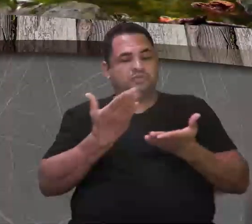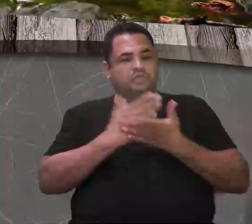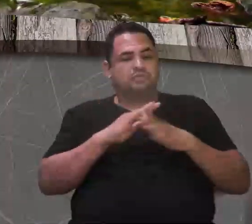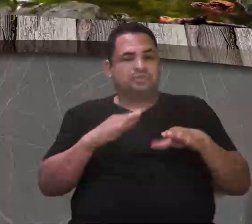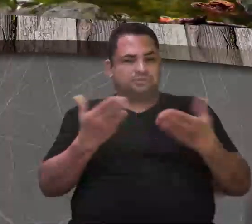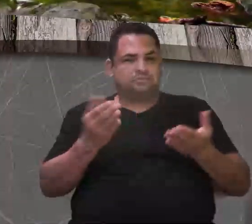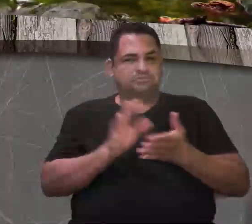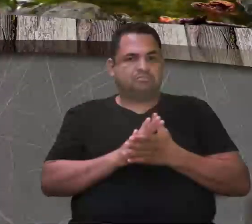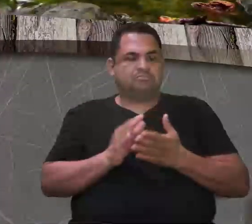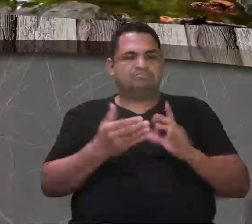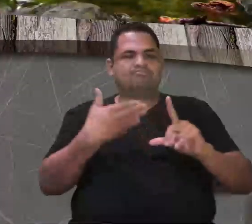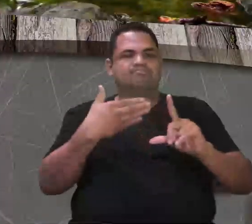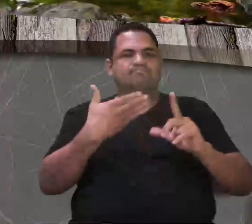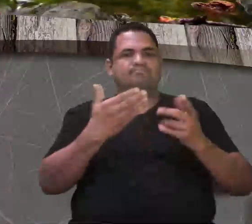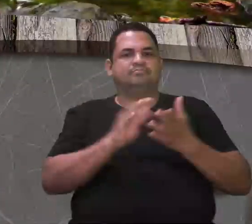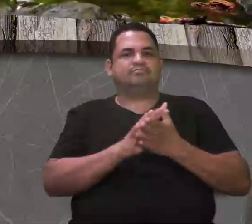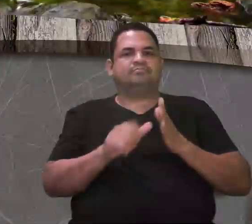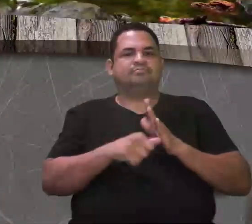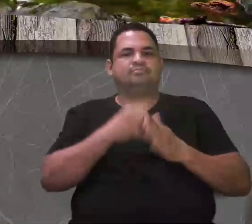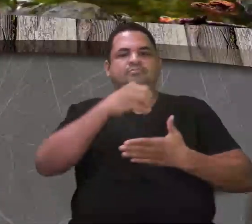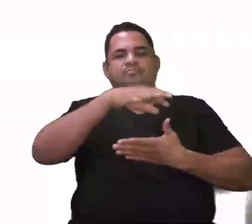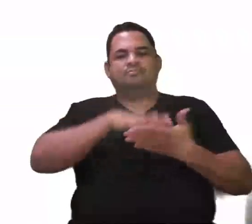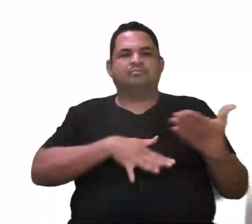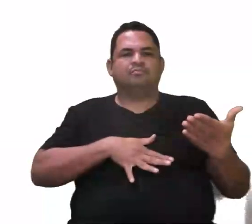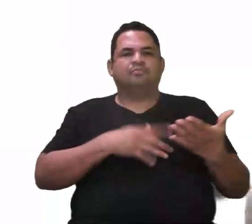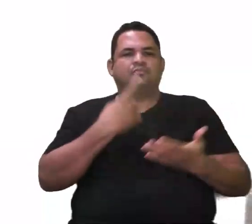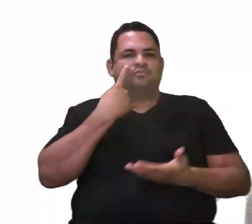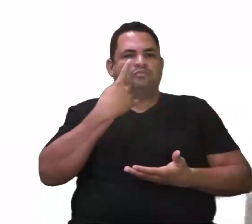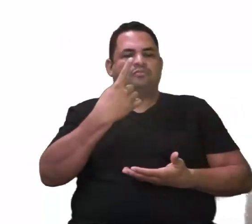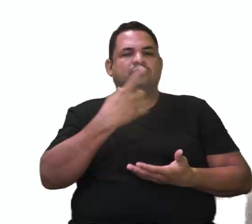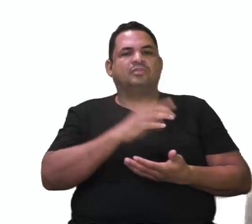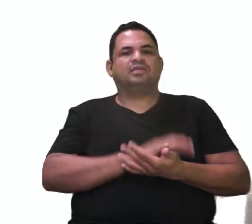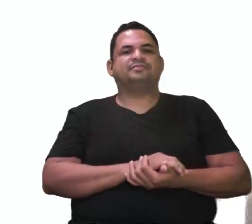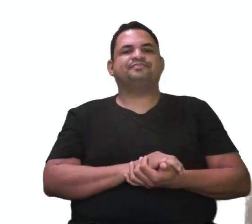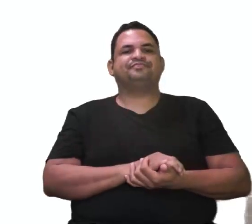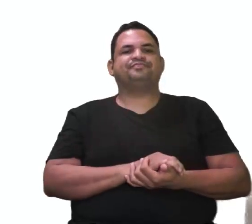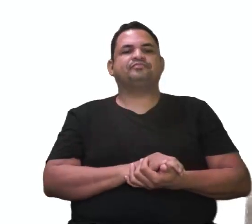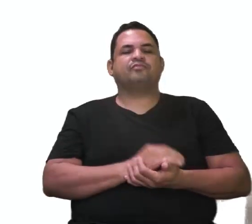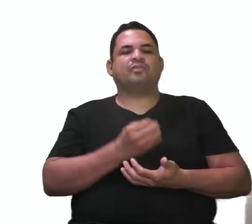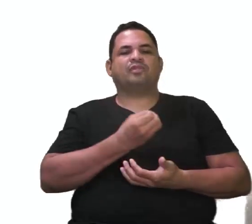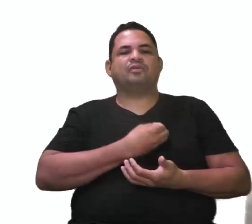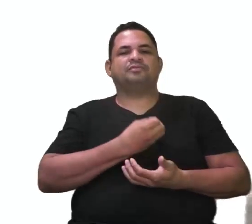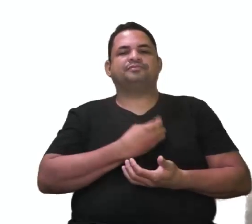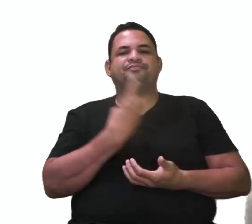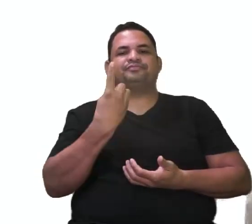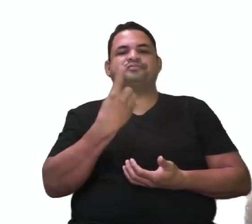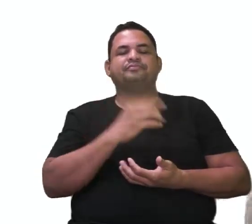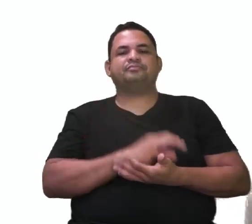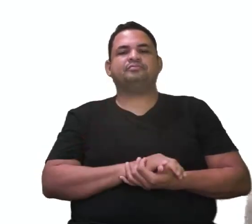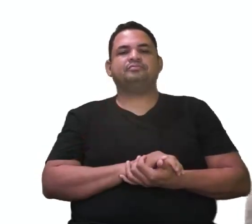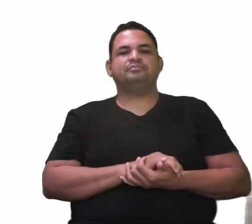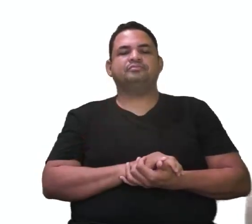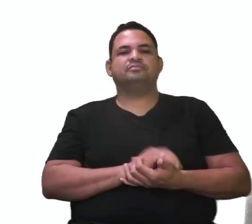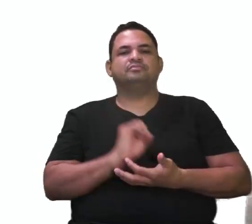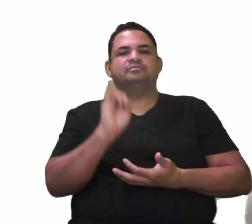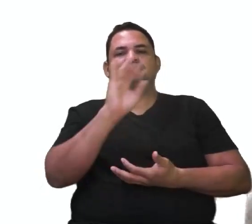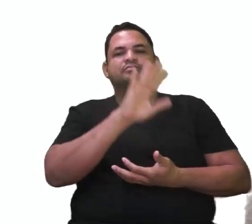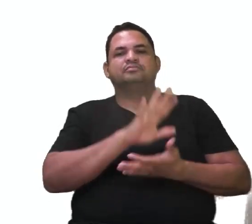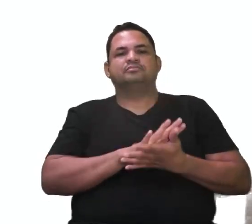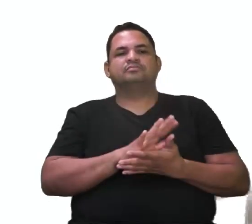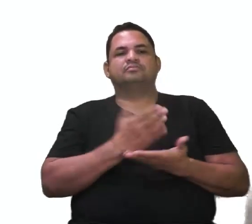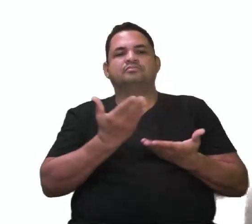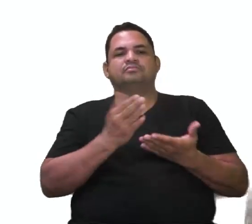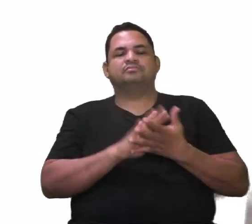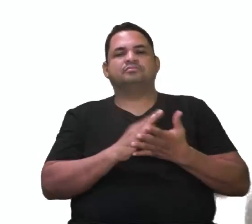também, tá bom? Vamos jogar na tela a primeira questãozinha. Olha lá! Questão de número um, observando a